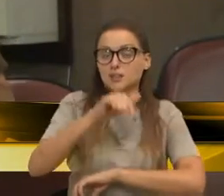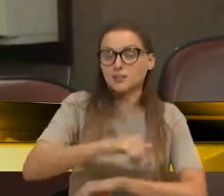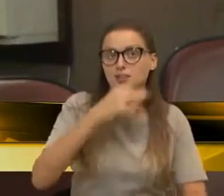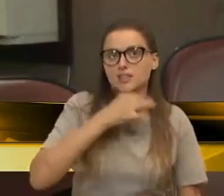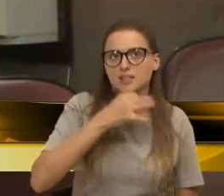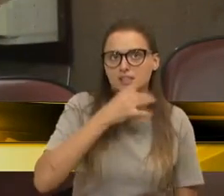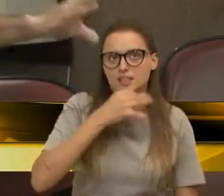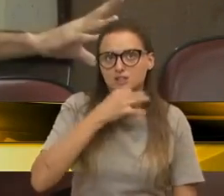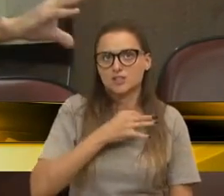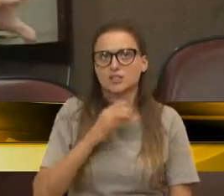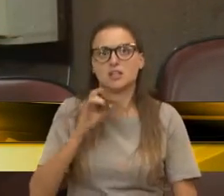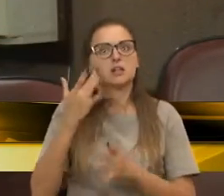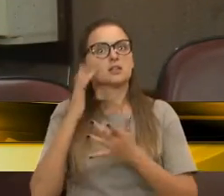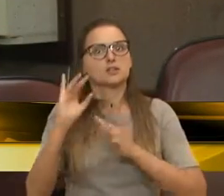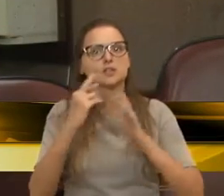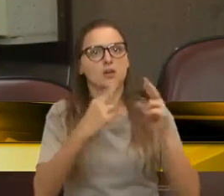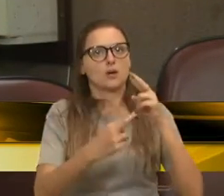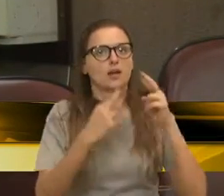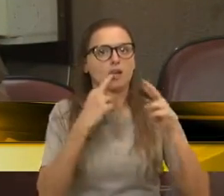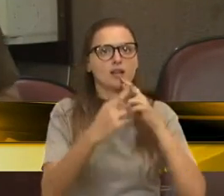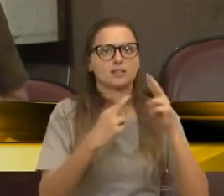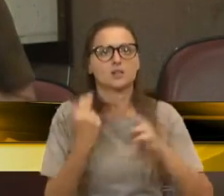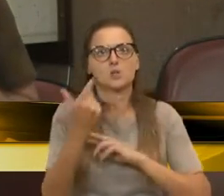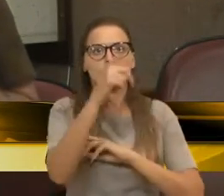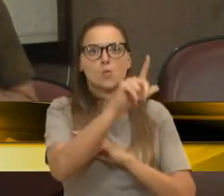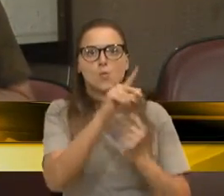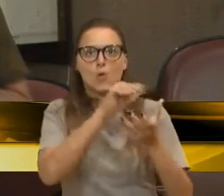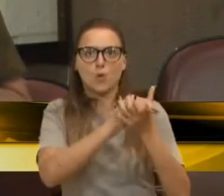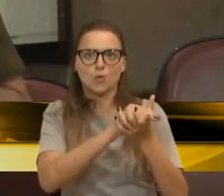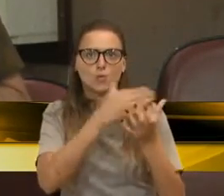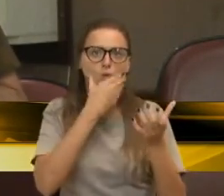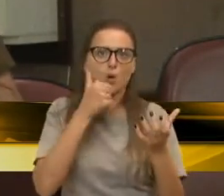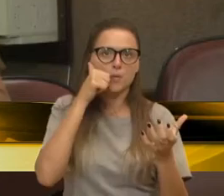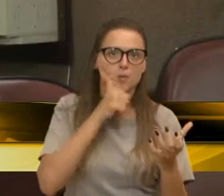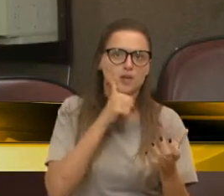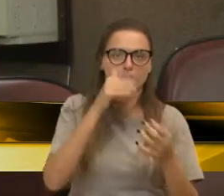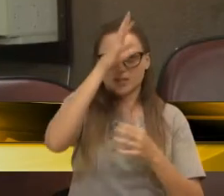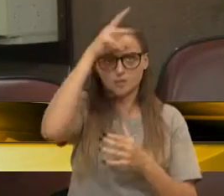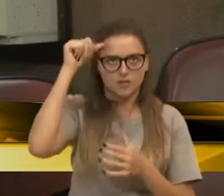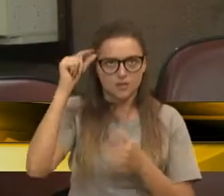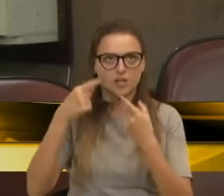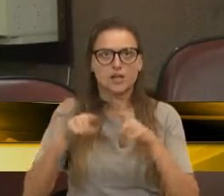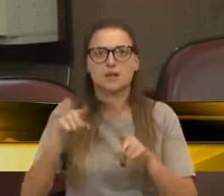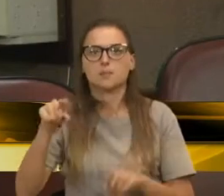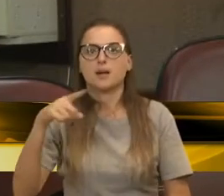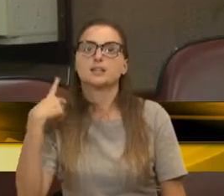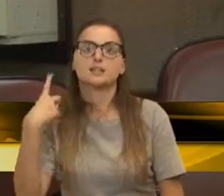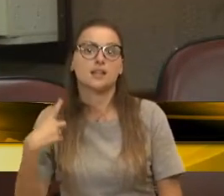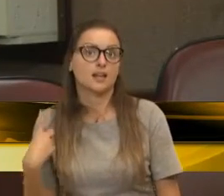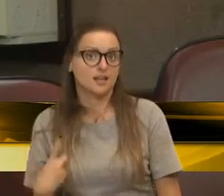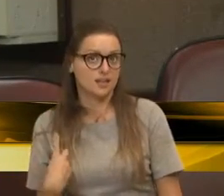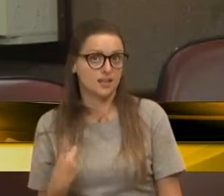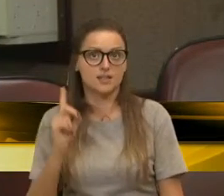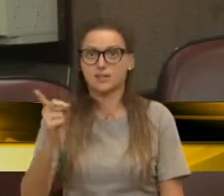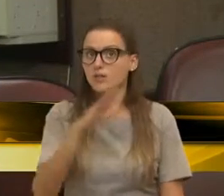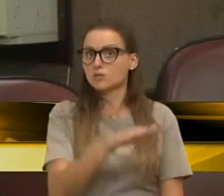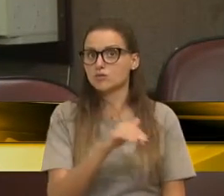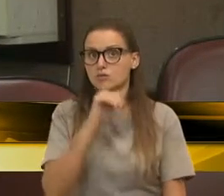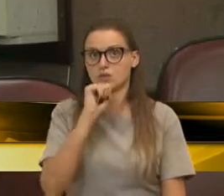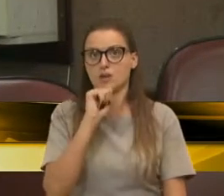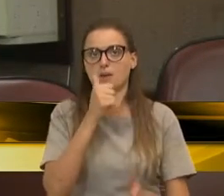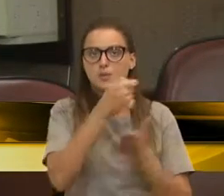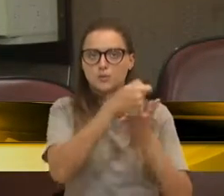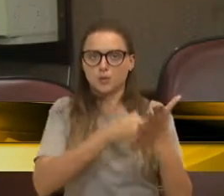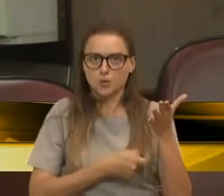Os outros eu não sei se tem relação amorosa com algum outro casal na prefeitura. Mas quer dizer que a vereadora Denise não foi chamada pelo